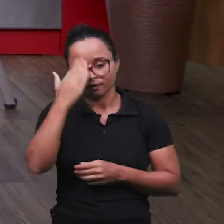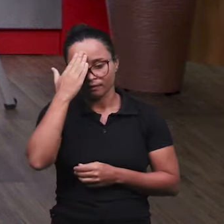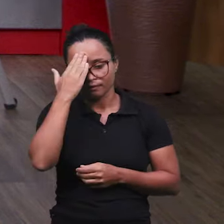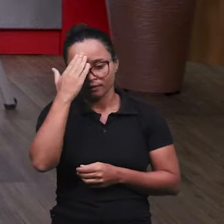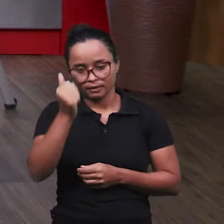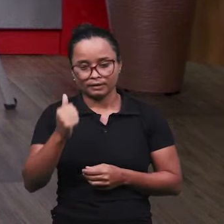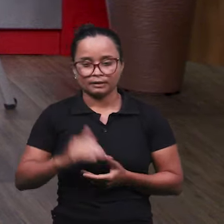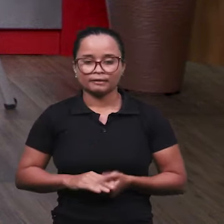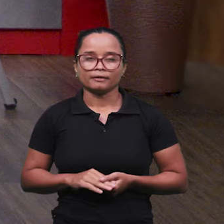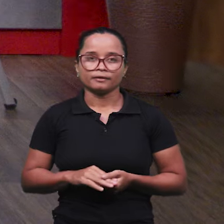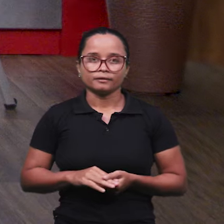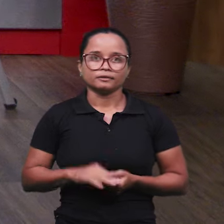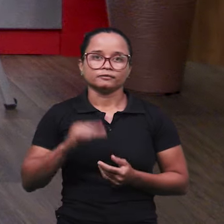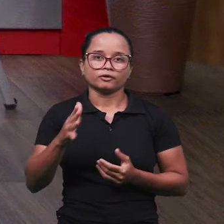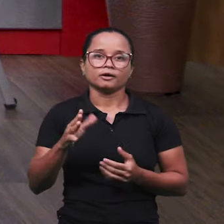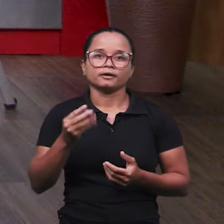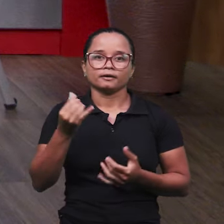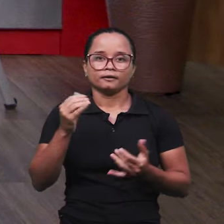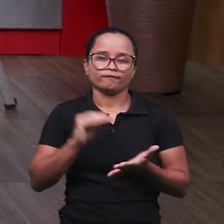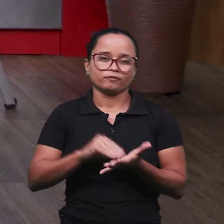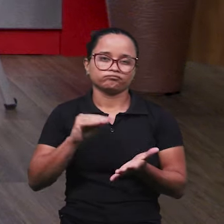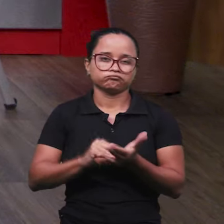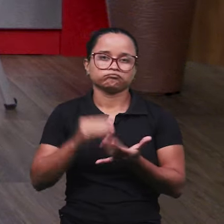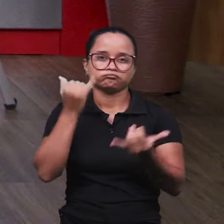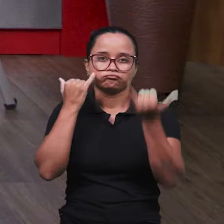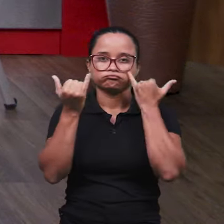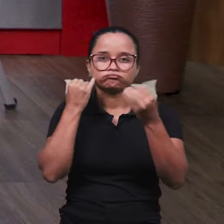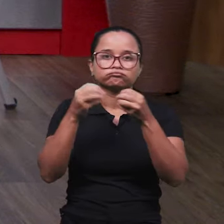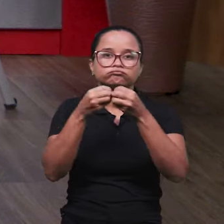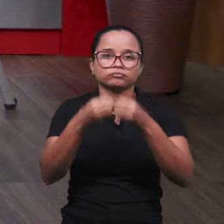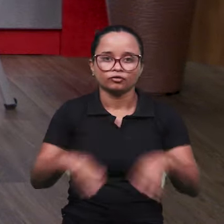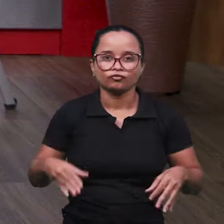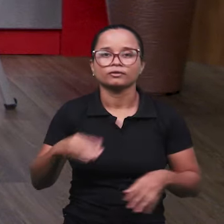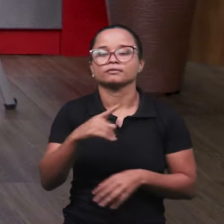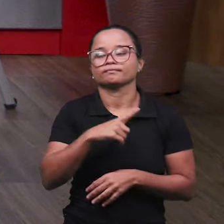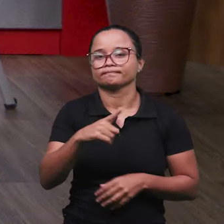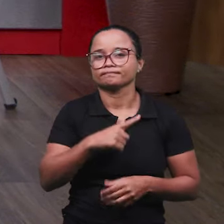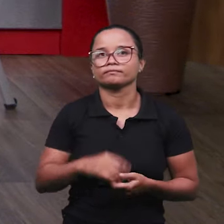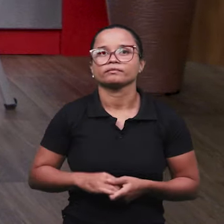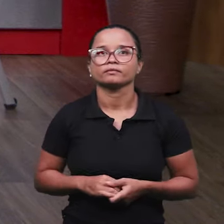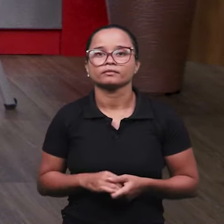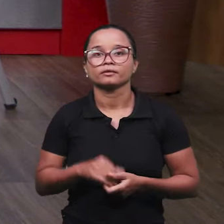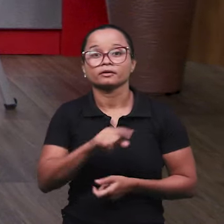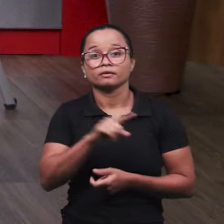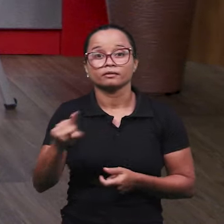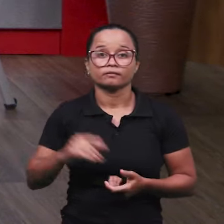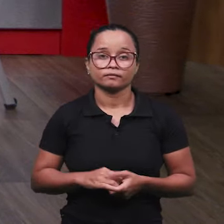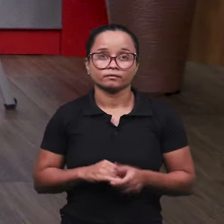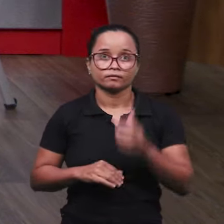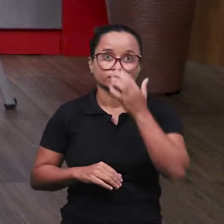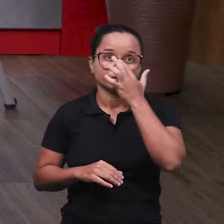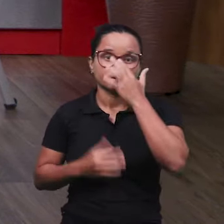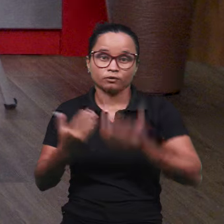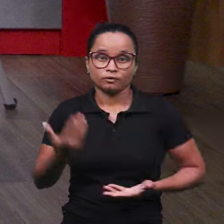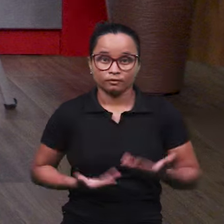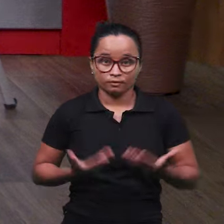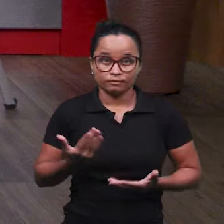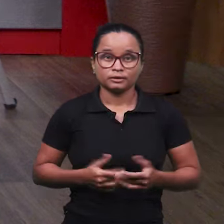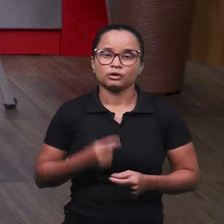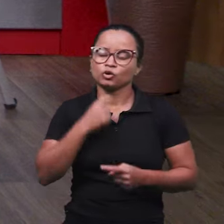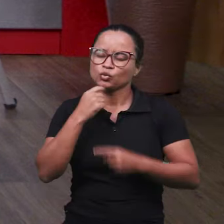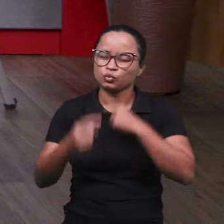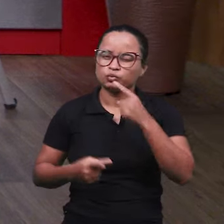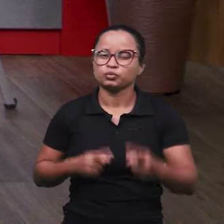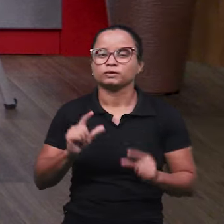que a falta de informação traz muito prejuízo. Então, que os irmãos ali que tenham a